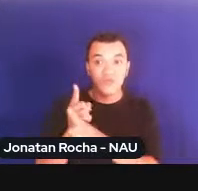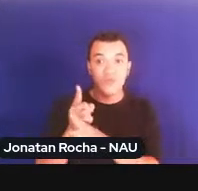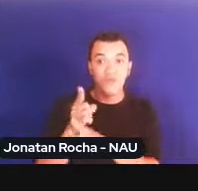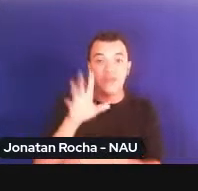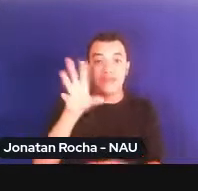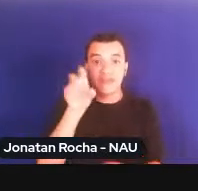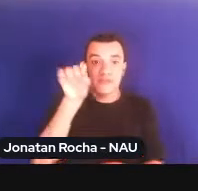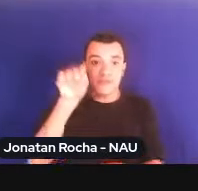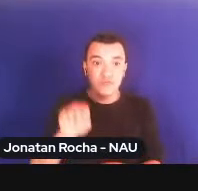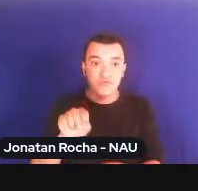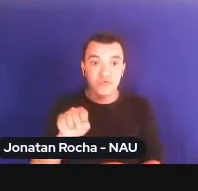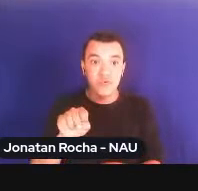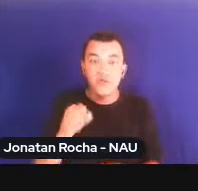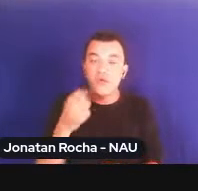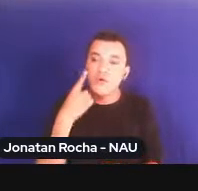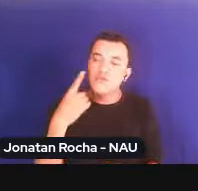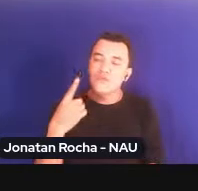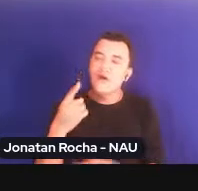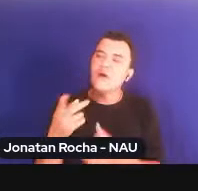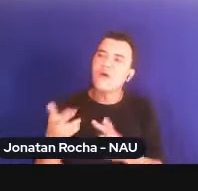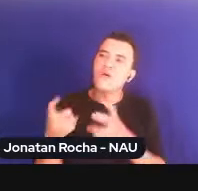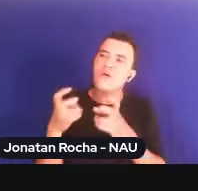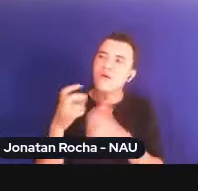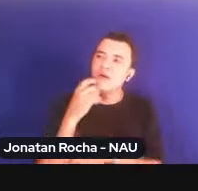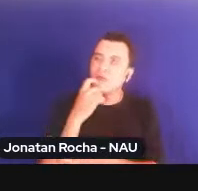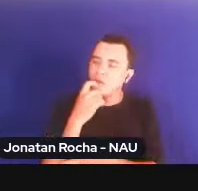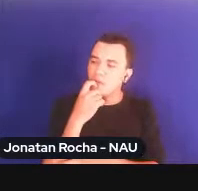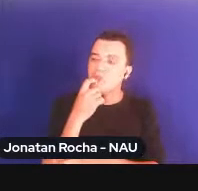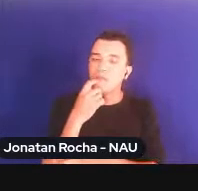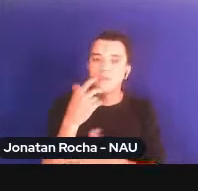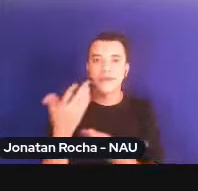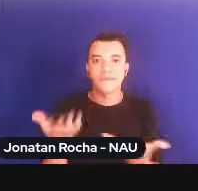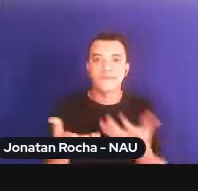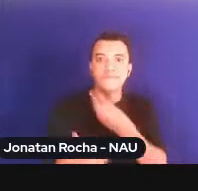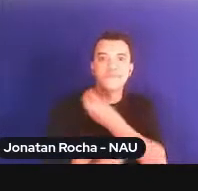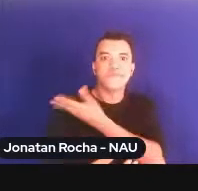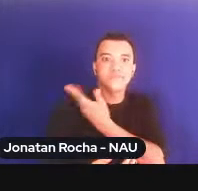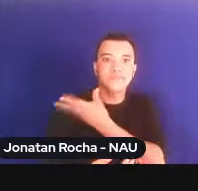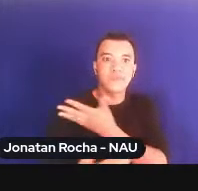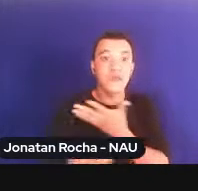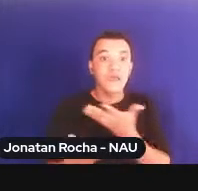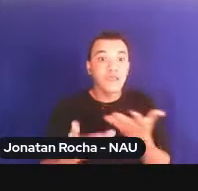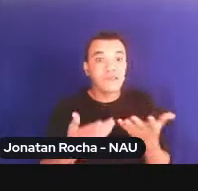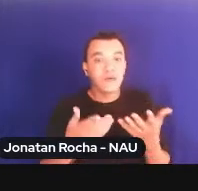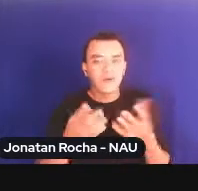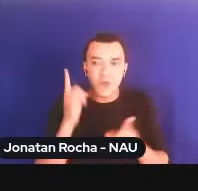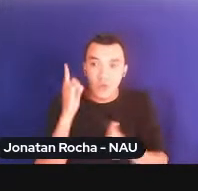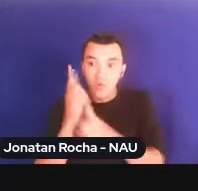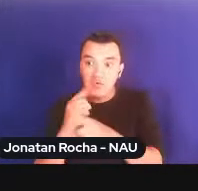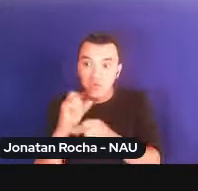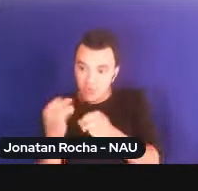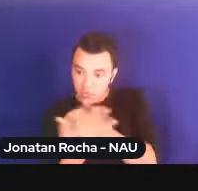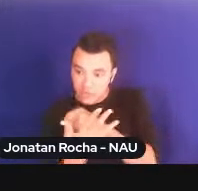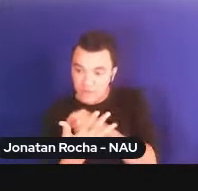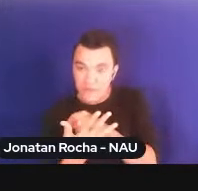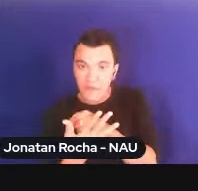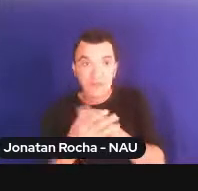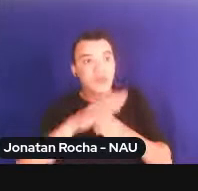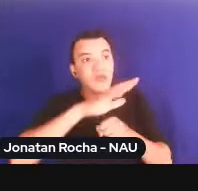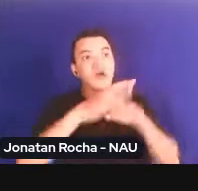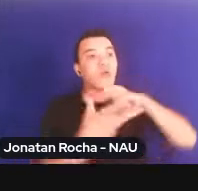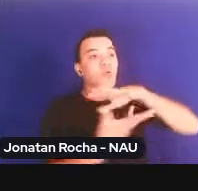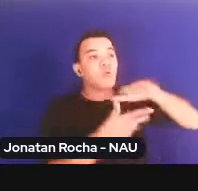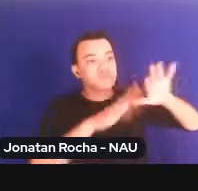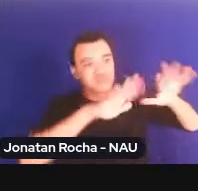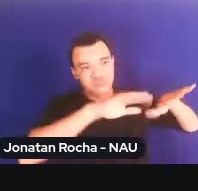lá se reconheceu e, de imediato, se trouxe ao mundo essa nova variante cientificamente ali